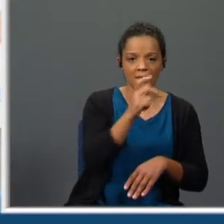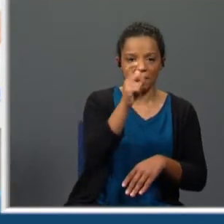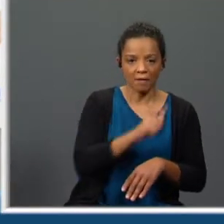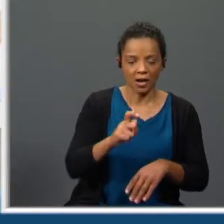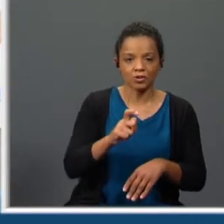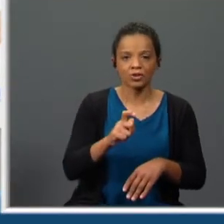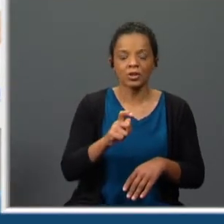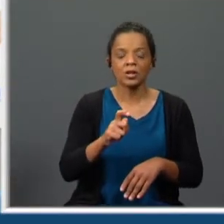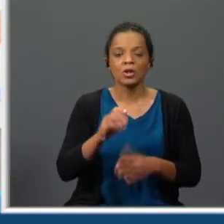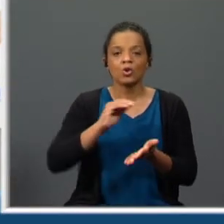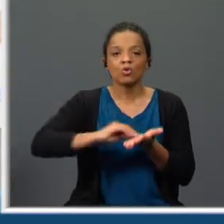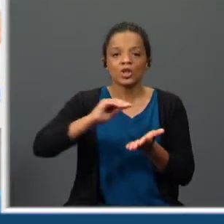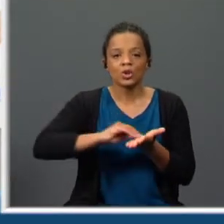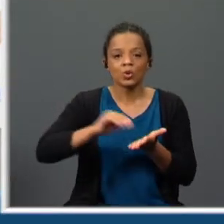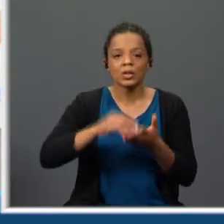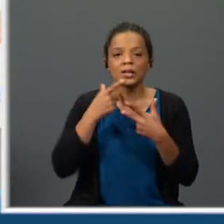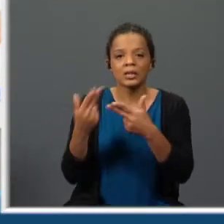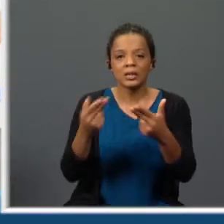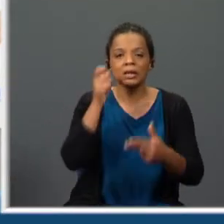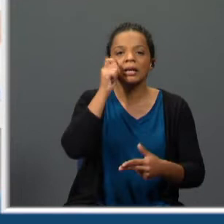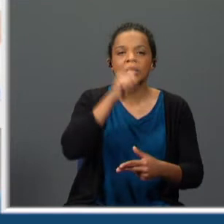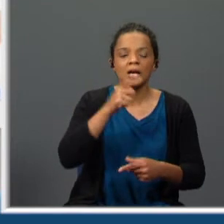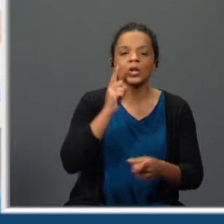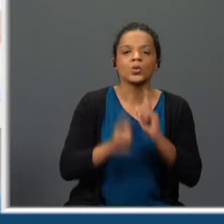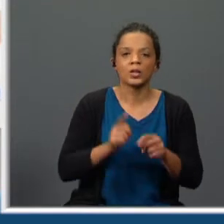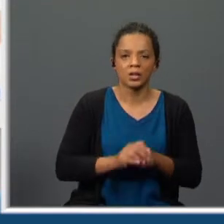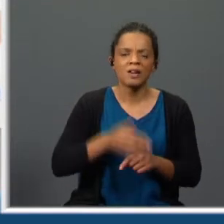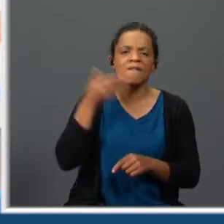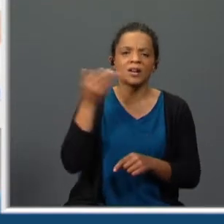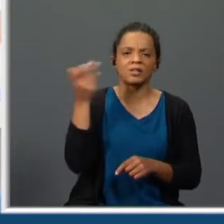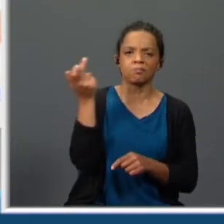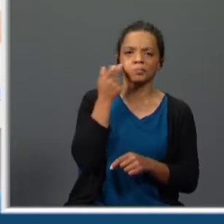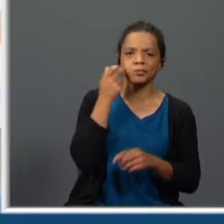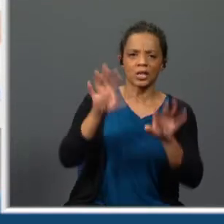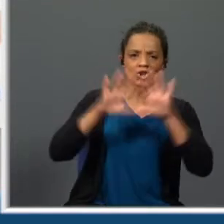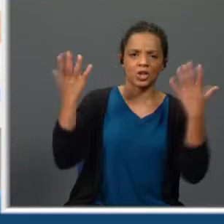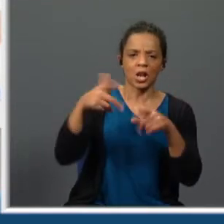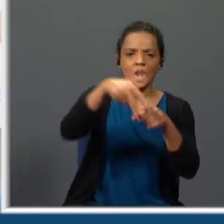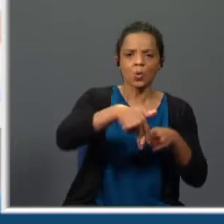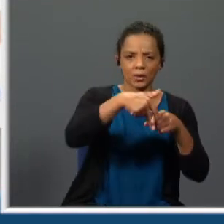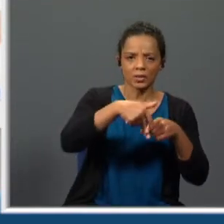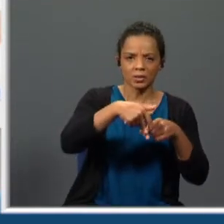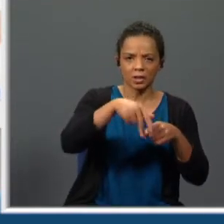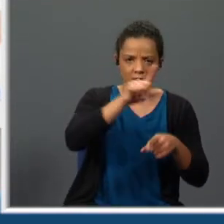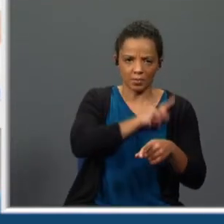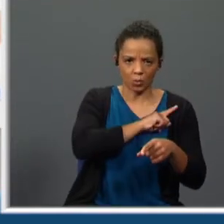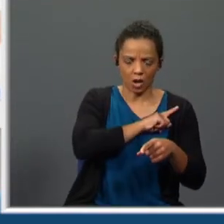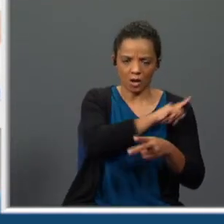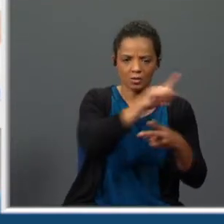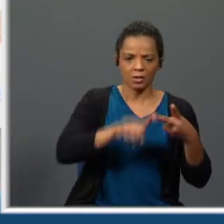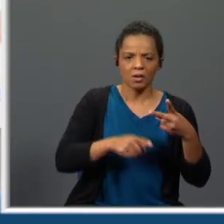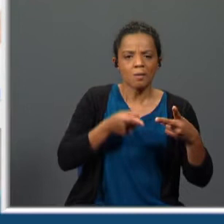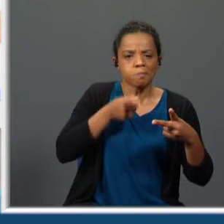Vicente critica quem e o que a vaidade e a arrogância em geral e da nobreza em particular a